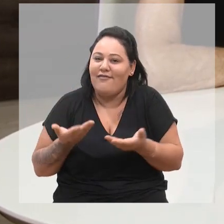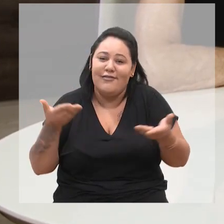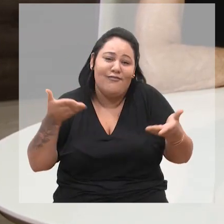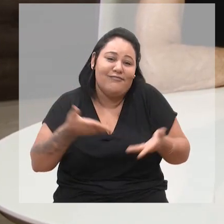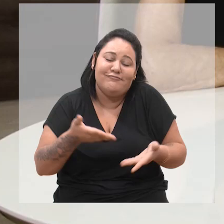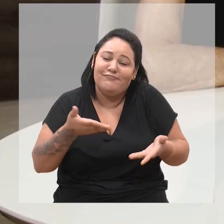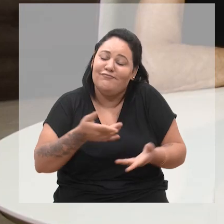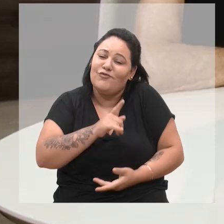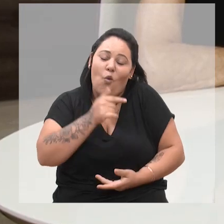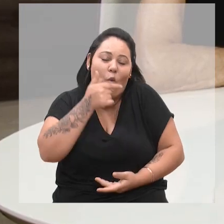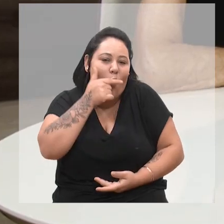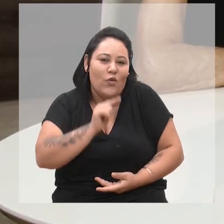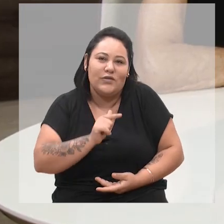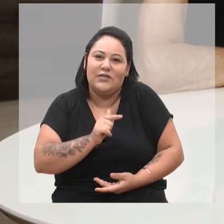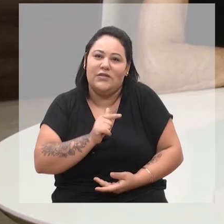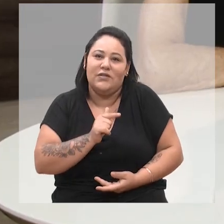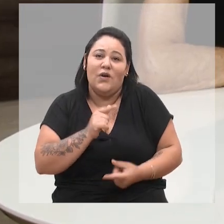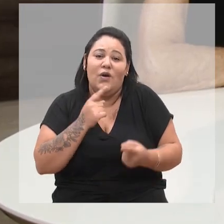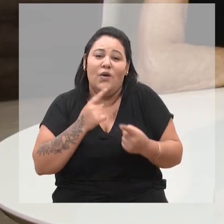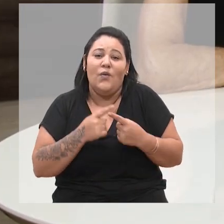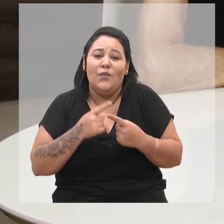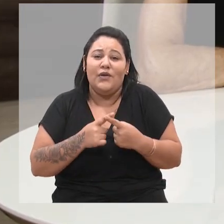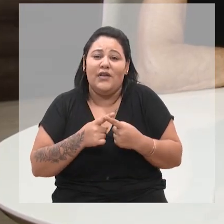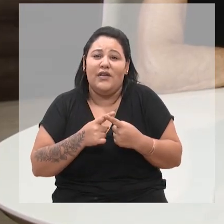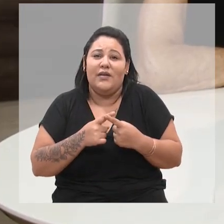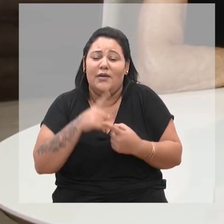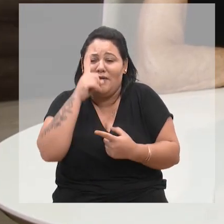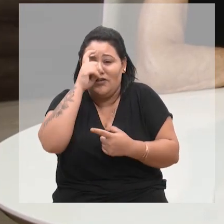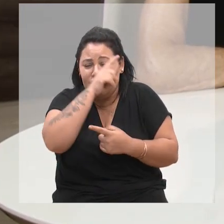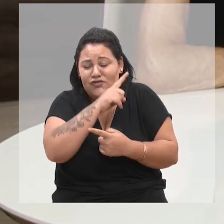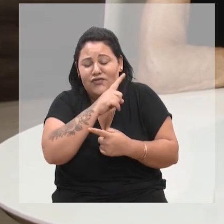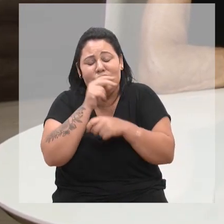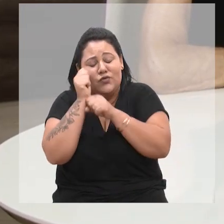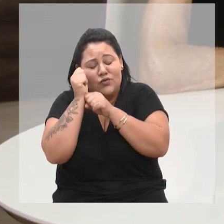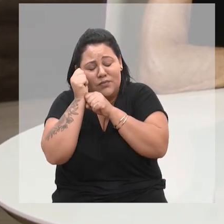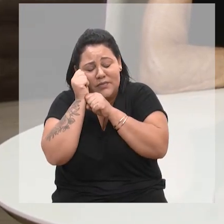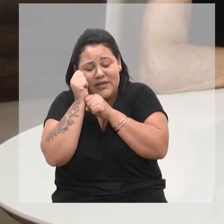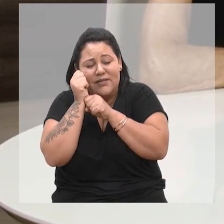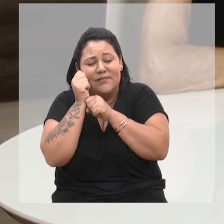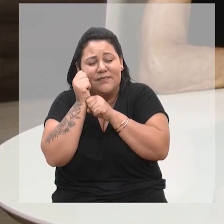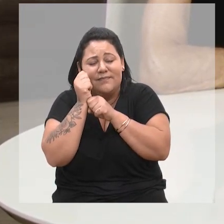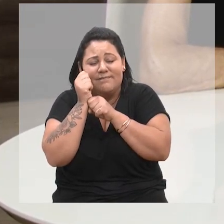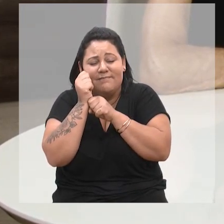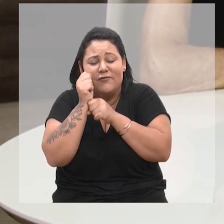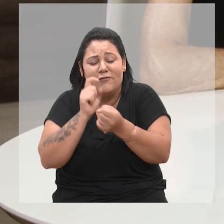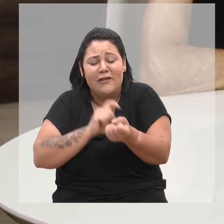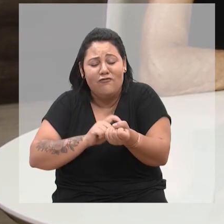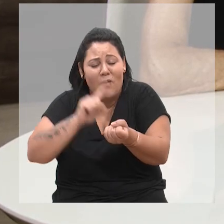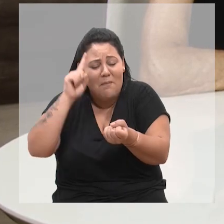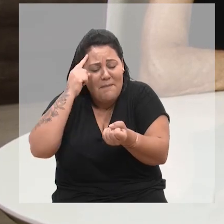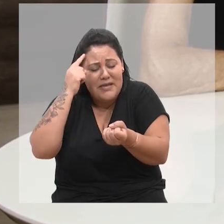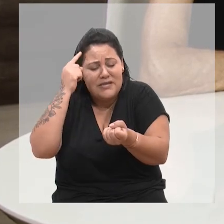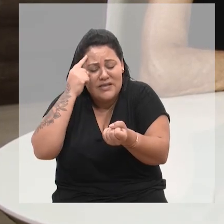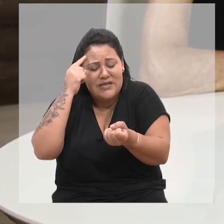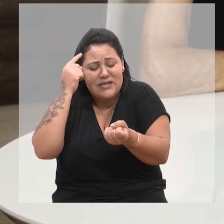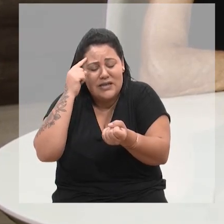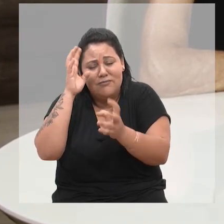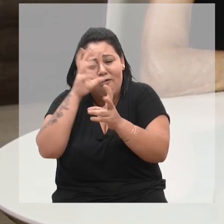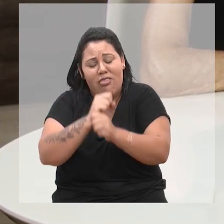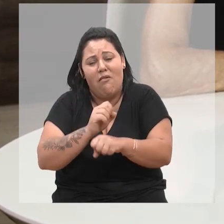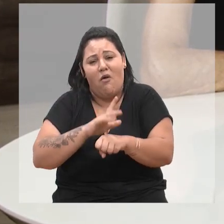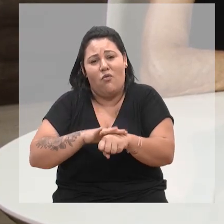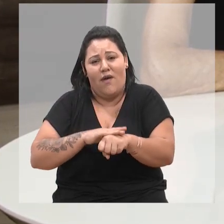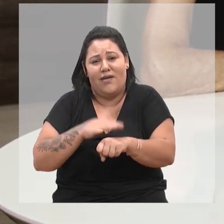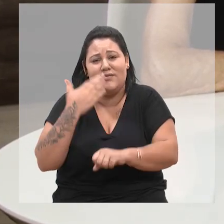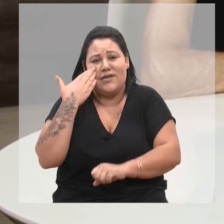tu acaba não dormindo mais, pensando naquele animal que está doente. Então, isso é uma coisa que eu gostaria que